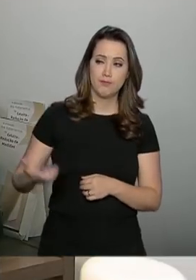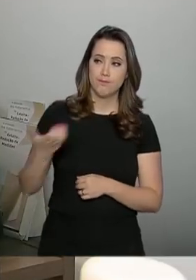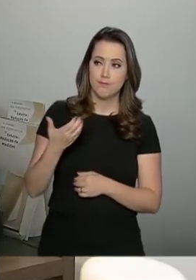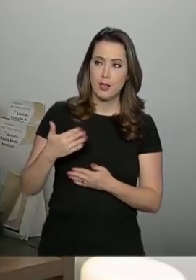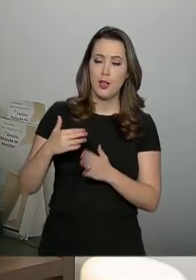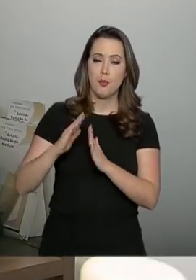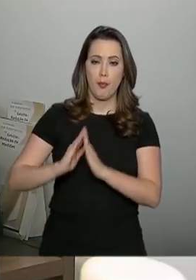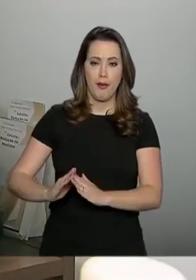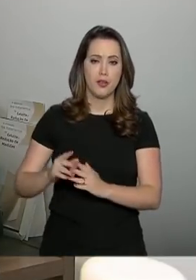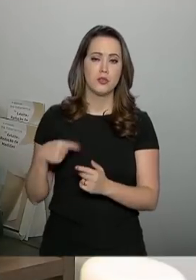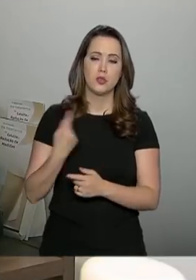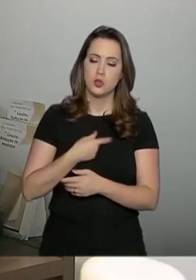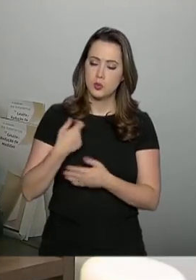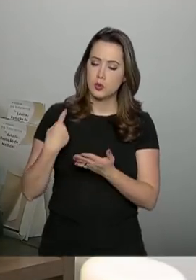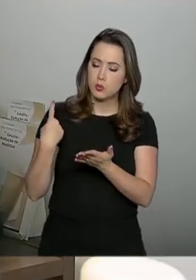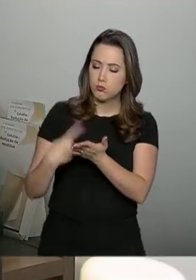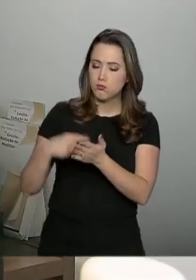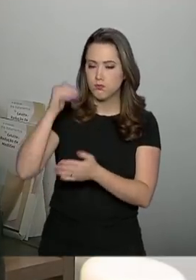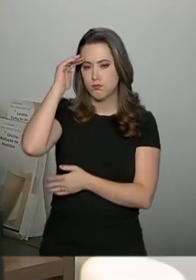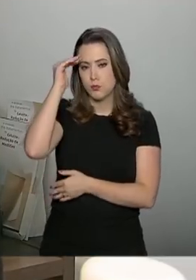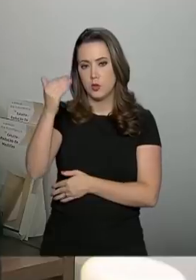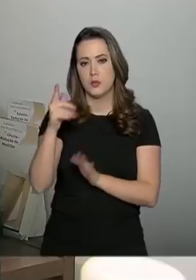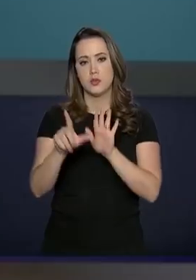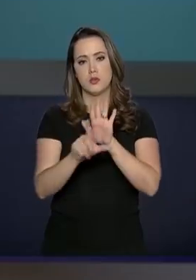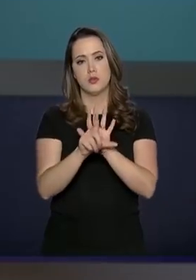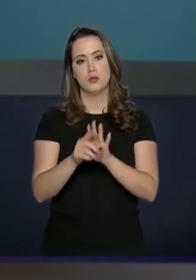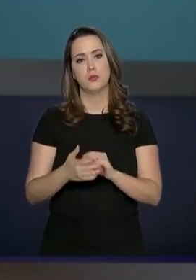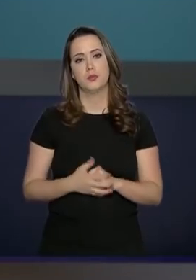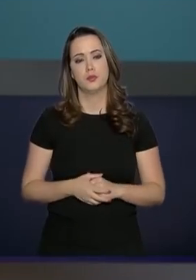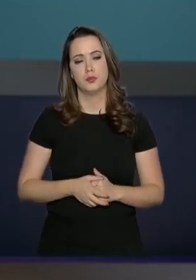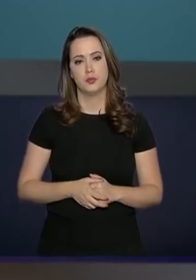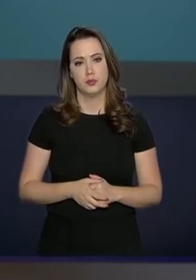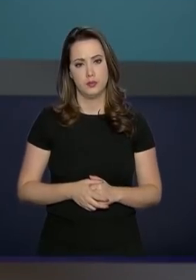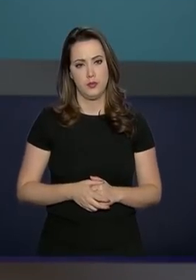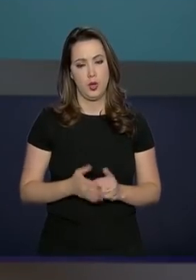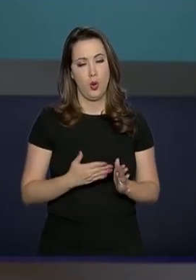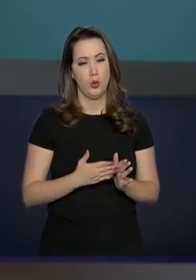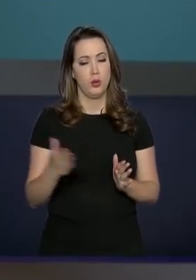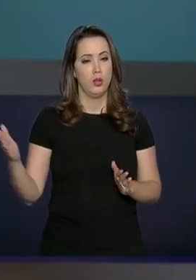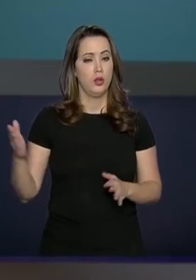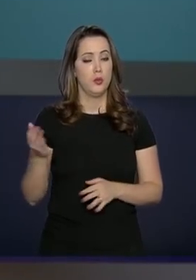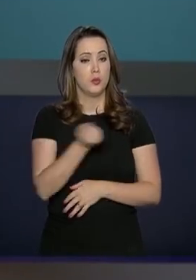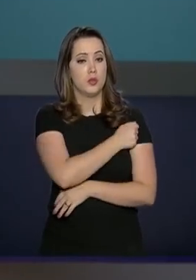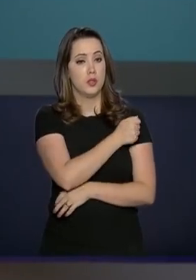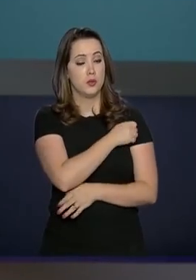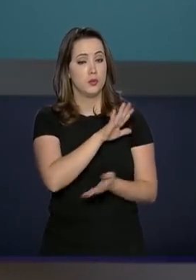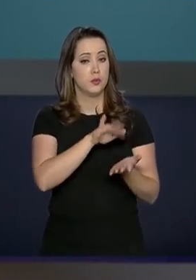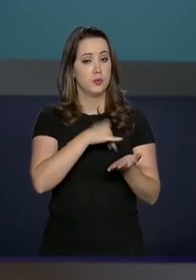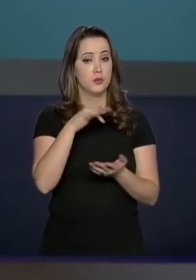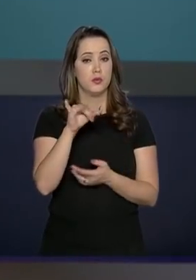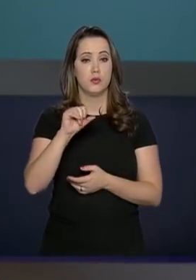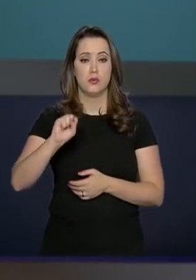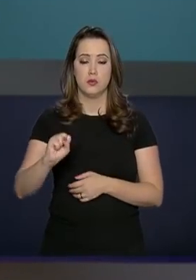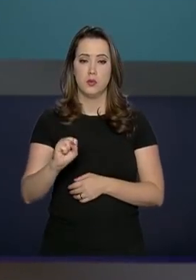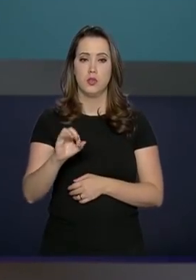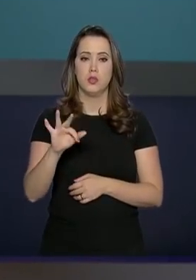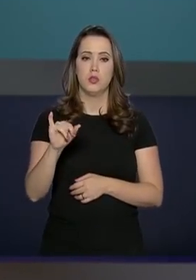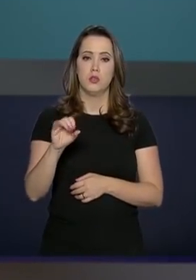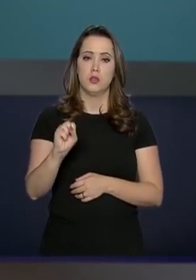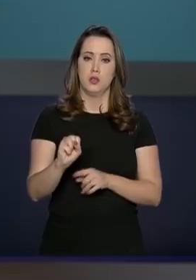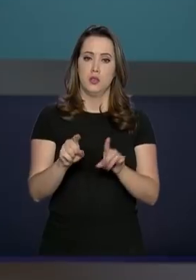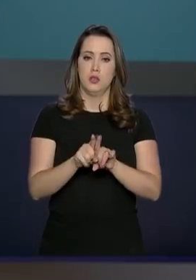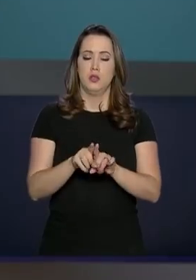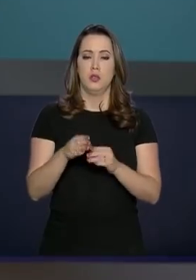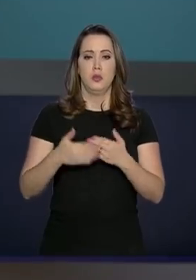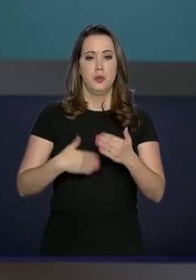tem por obrigação de cumprir com as nossas leis. O prazo para os estudantes se inscreverem no FIES, o Fundo de